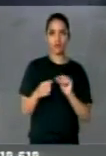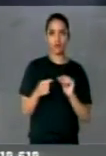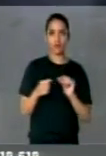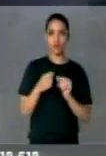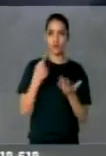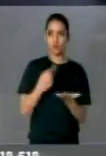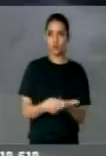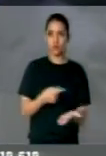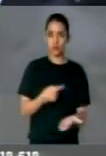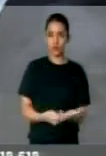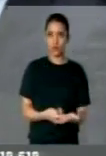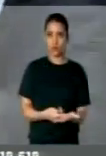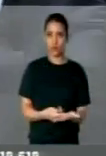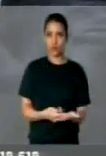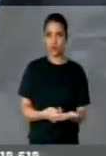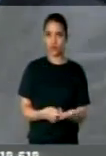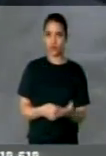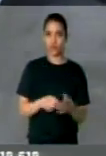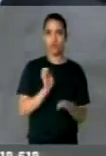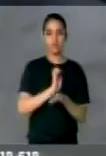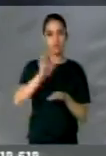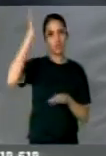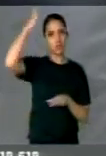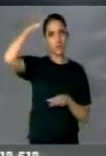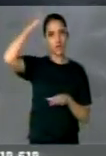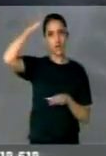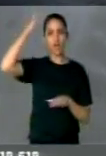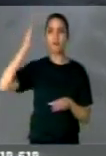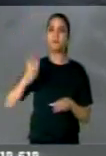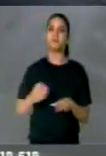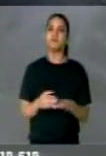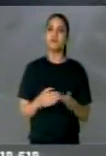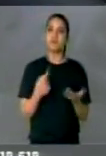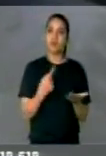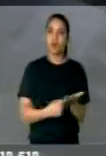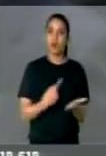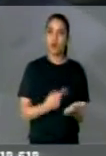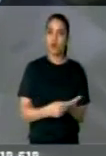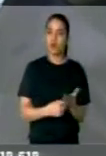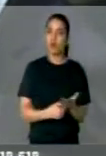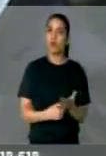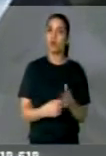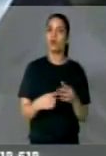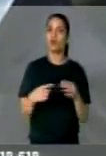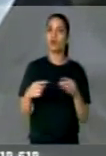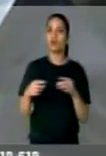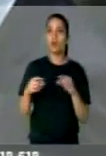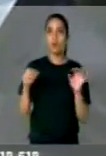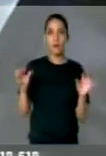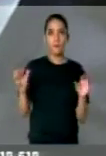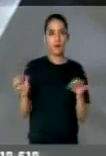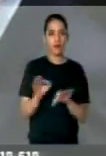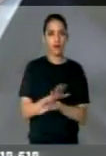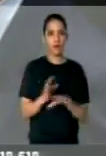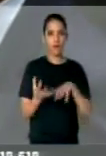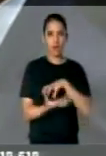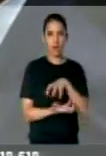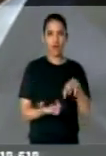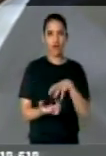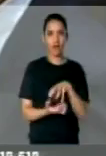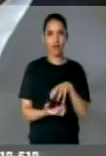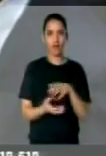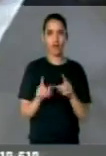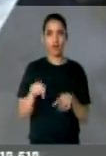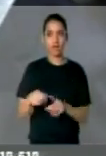estado do Paraná, previsto em lei para que a greve terminasse. Sabe o que aconteceu esse ano? Ele revoga